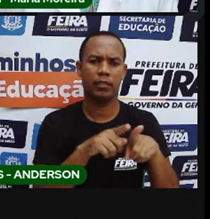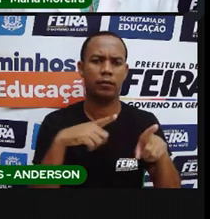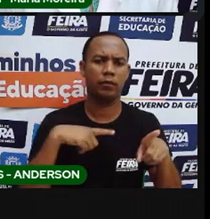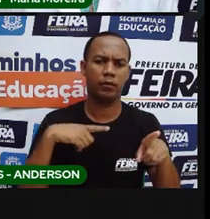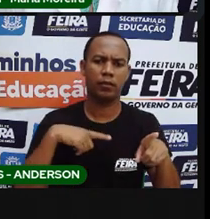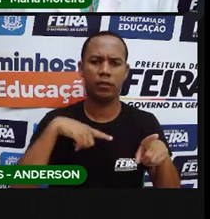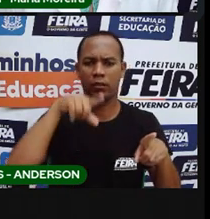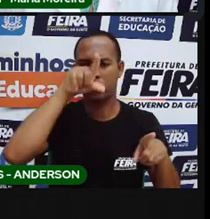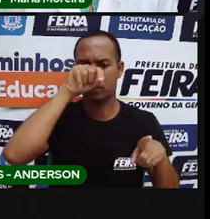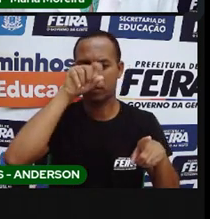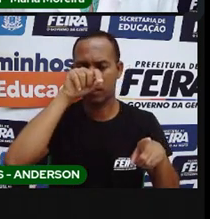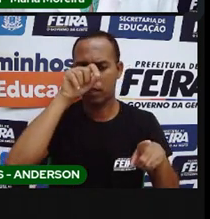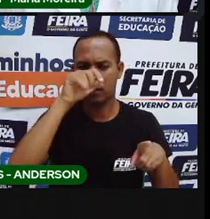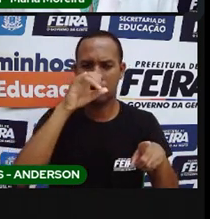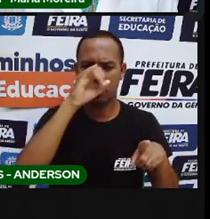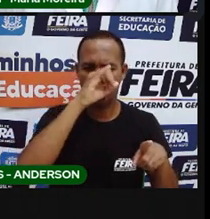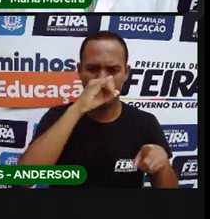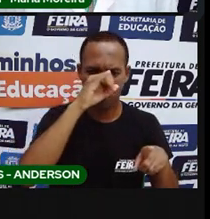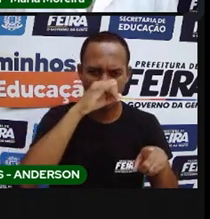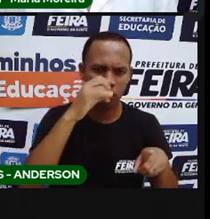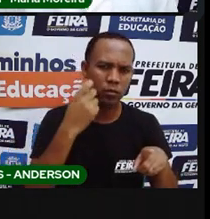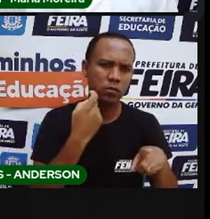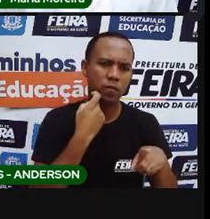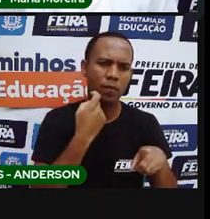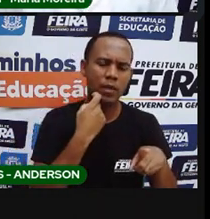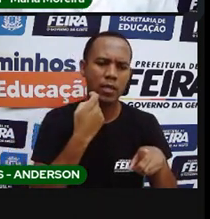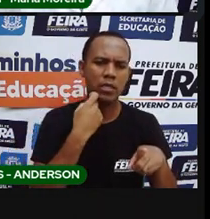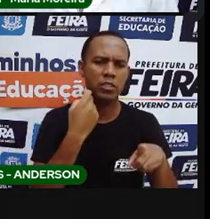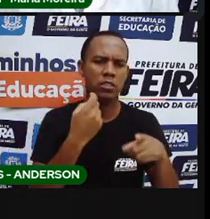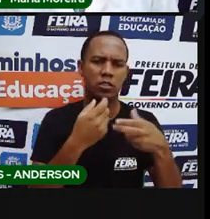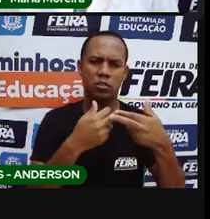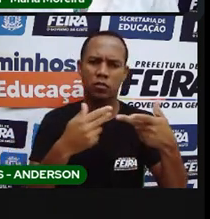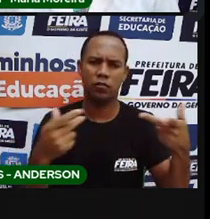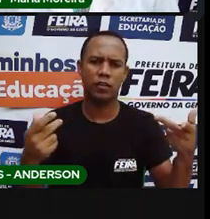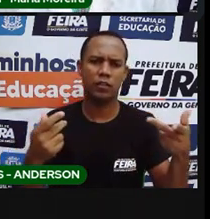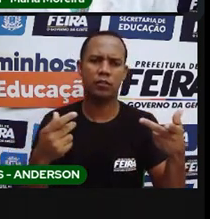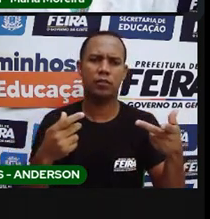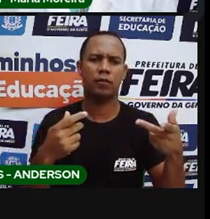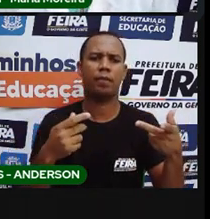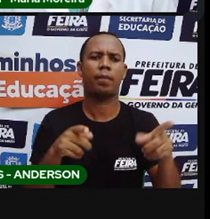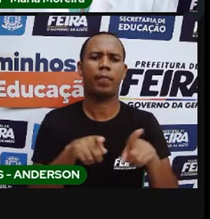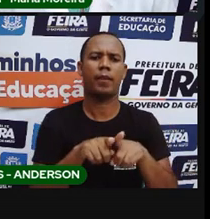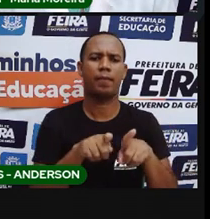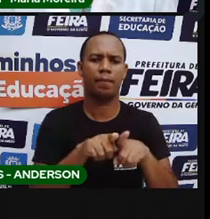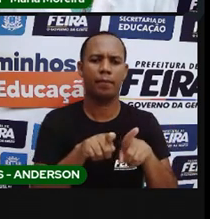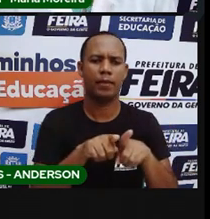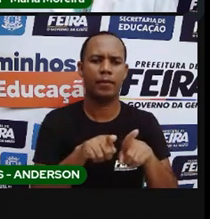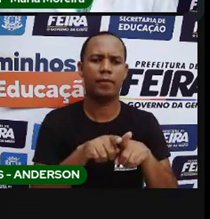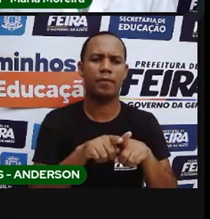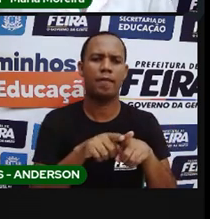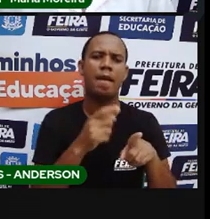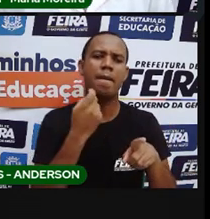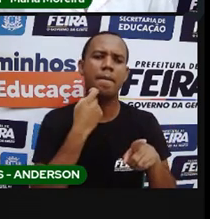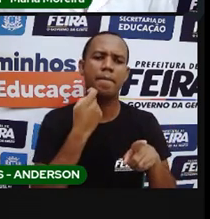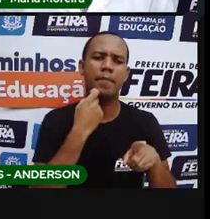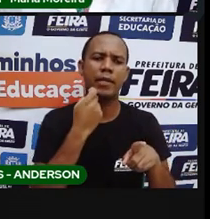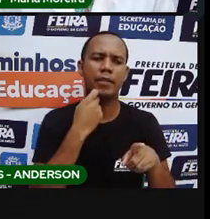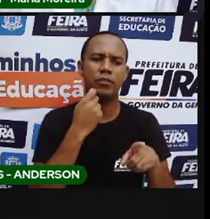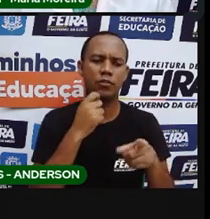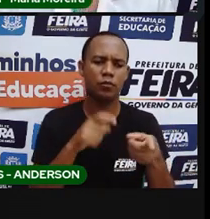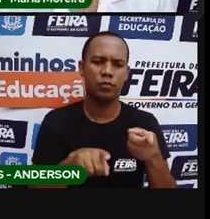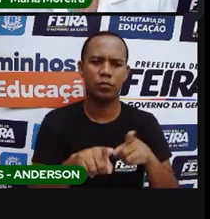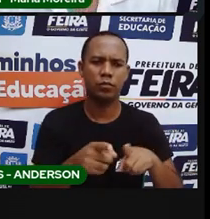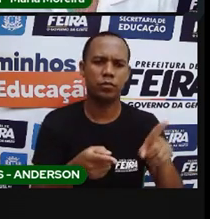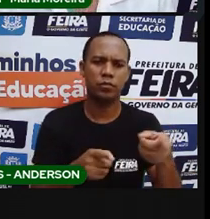como galinhas e povos que pescam com frequência. Aliás, peixe assado na mananeira é um alimento típico indígena